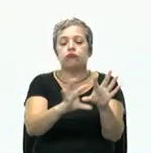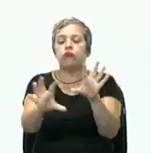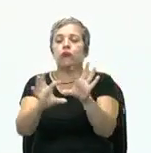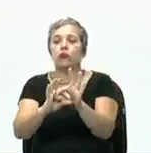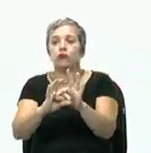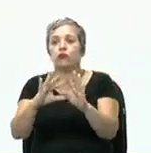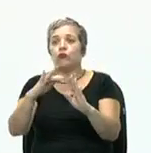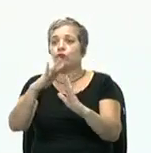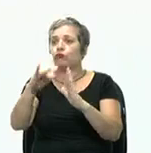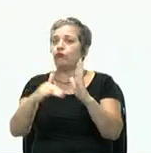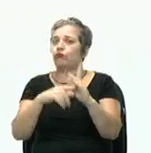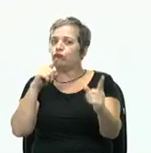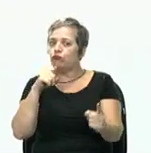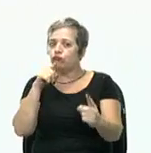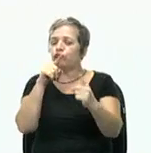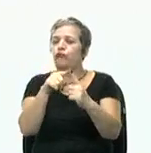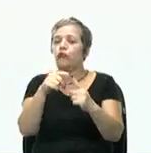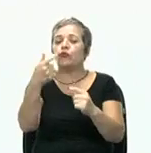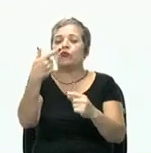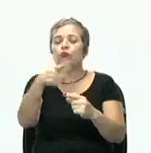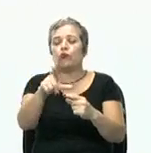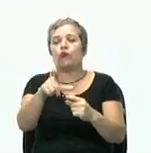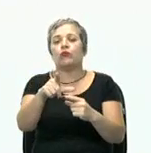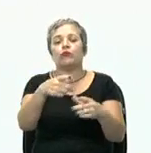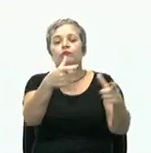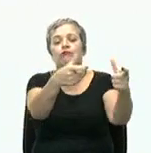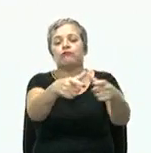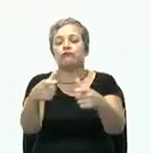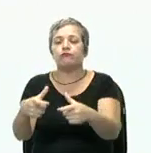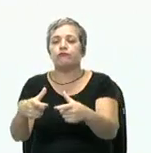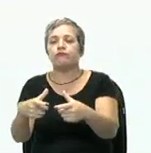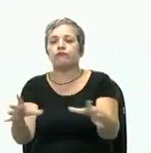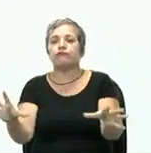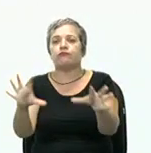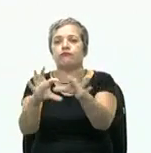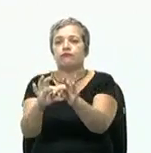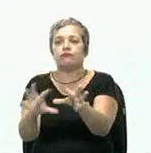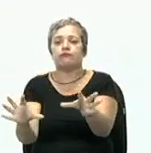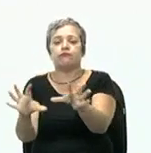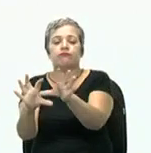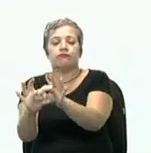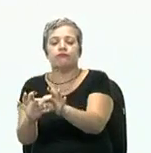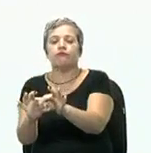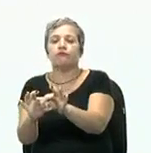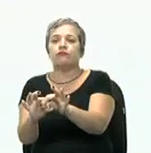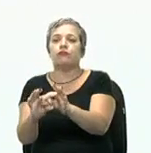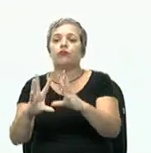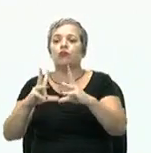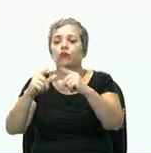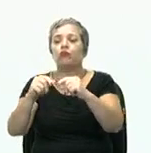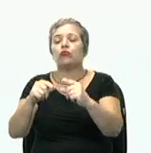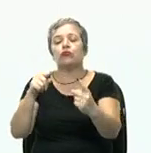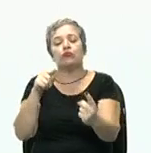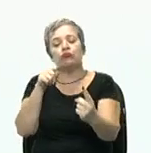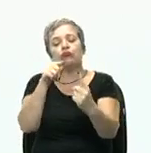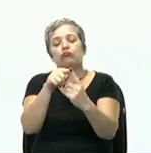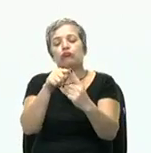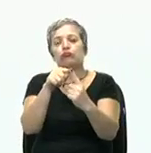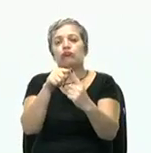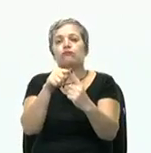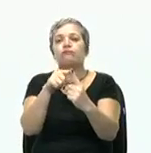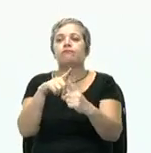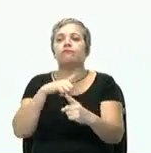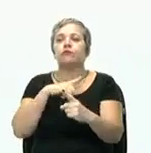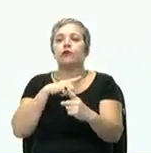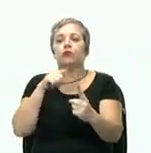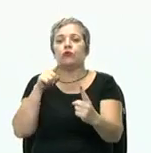gerais com os objetivos das áreas, de forma que eu consigo juntar os objetivos menores, criando